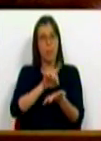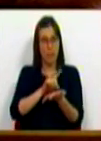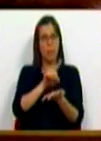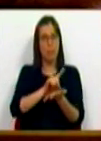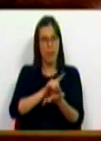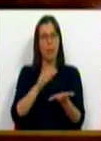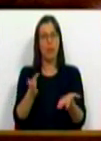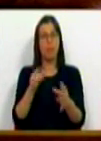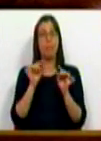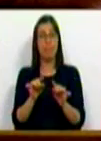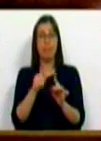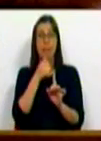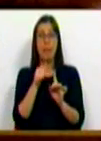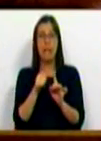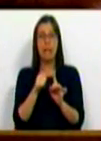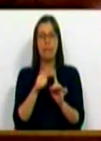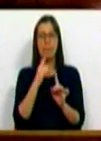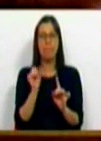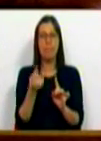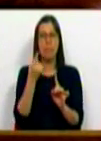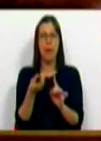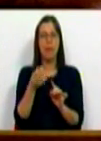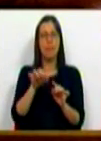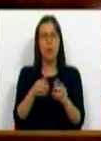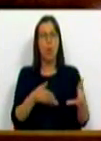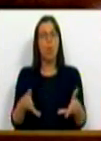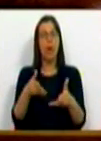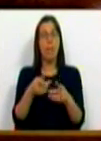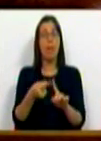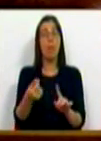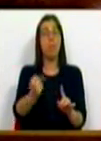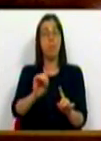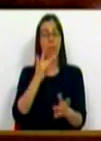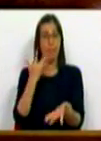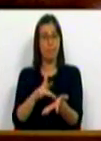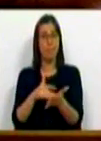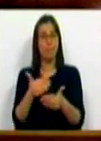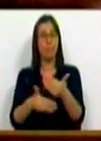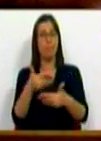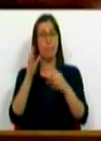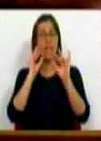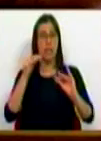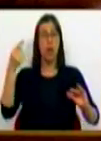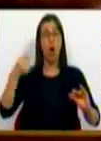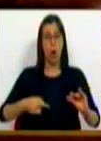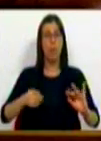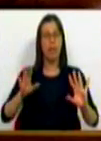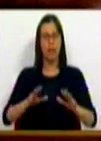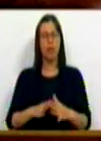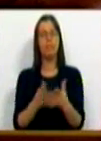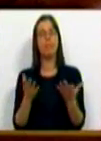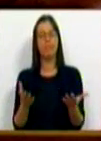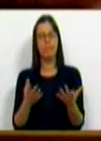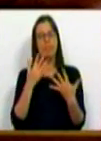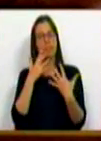ciclo. Esta medida lança a primeira pedra no caminho da gratuitidade dos manuais escolares no ensino obrigatório e